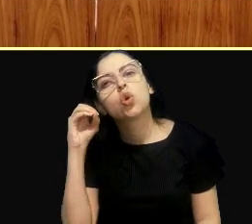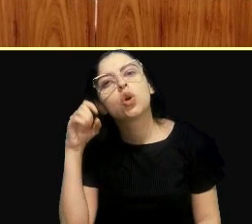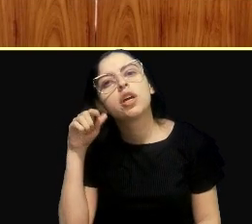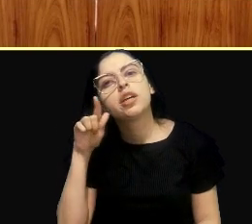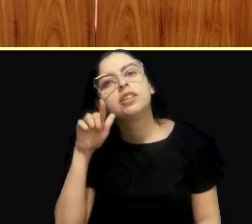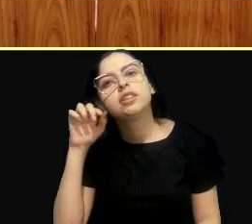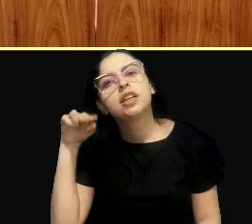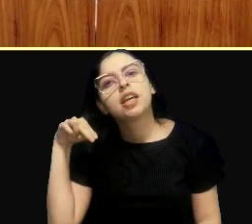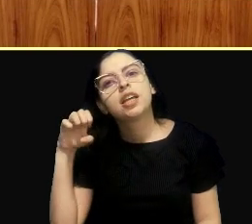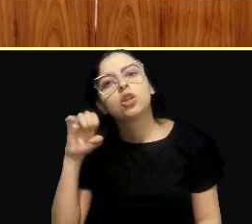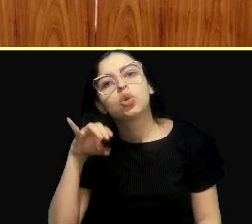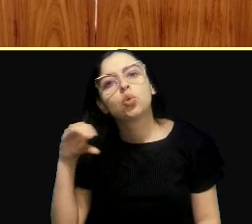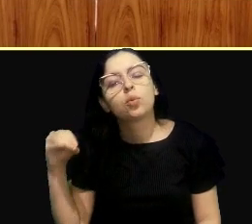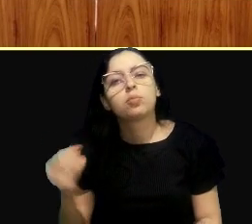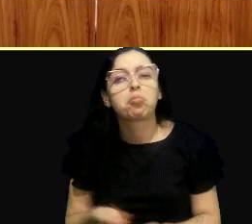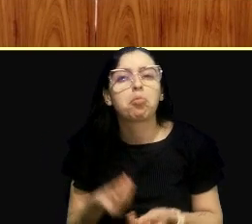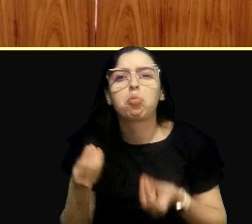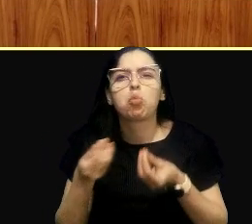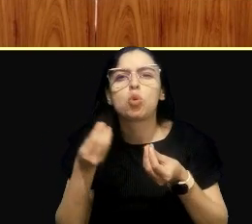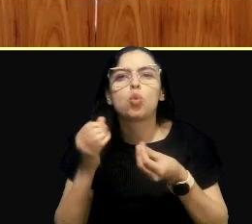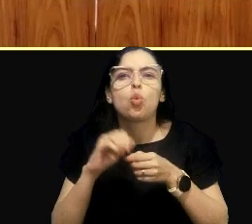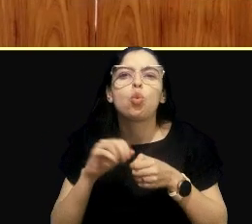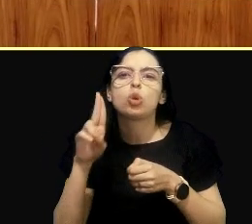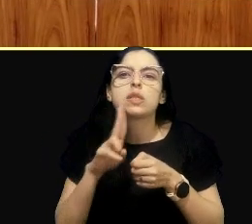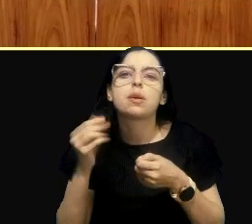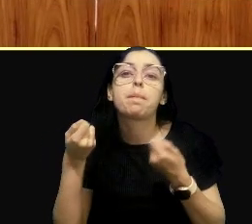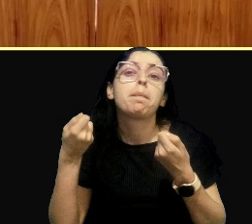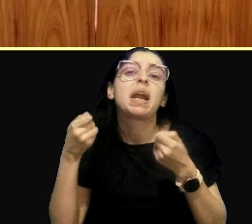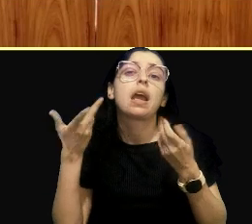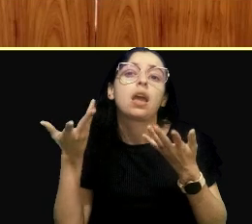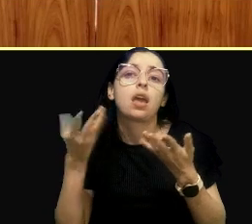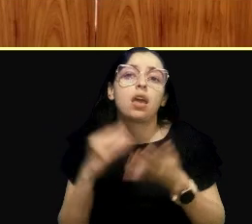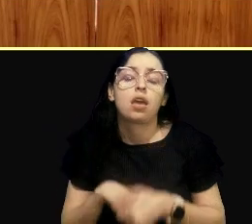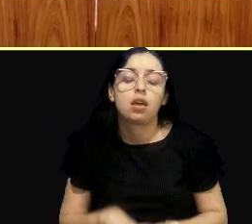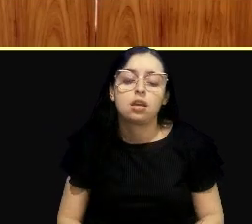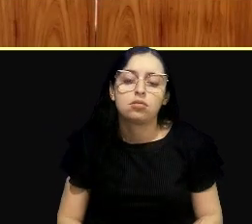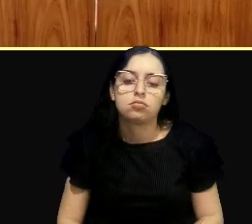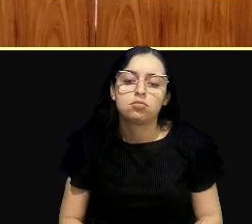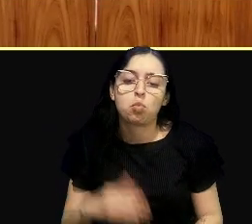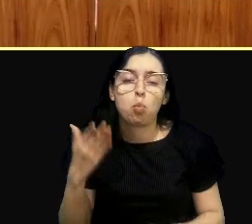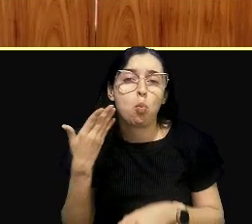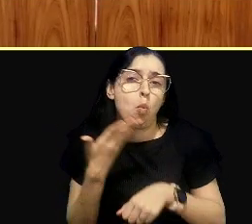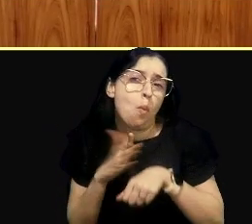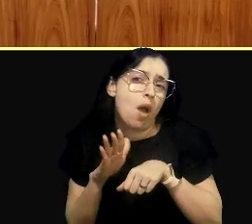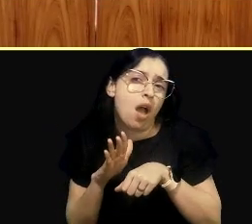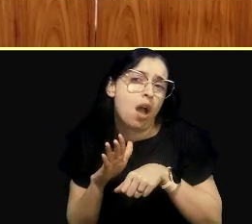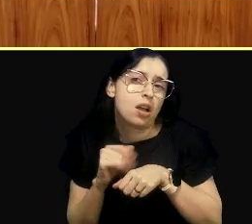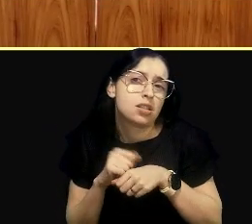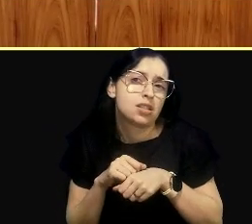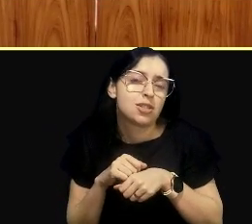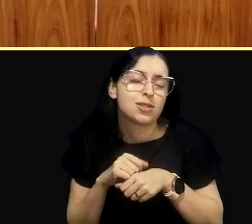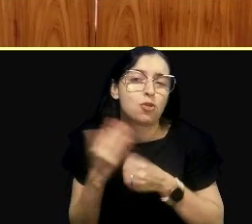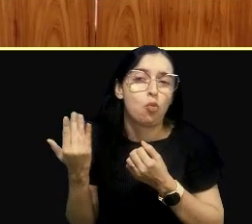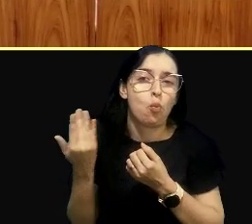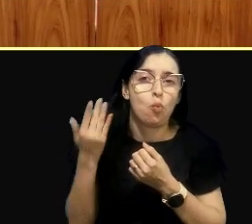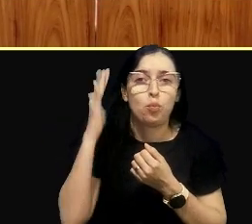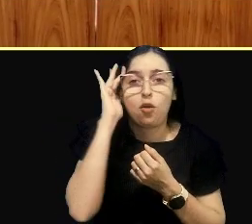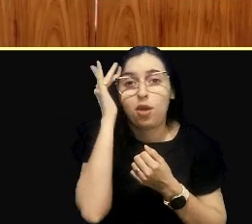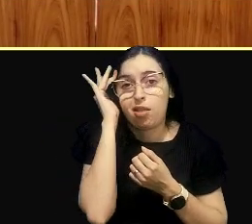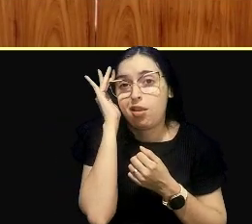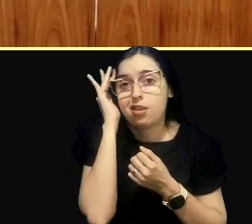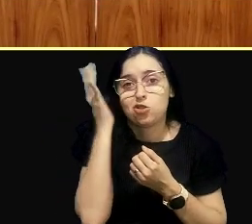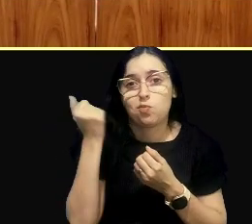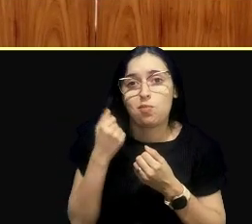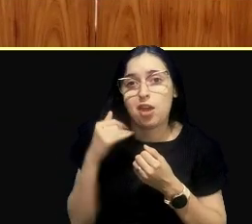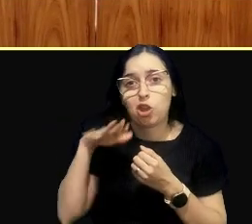Então, assim, é quase, eu digo, no meu conhecimento infantil, eu não sei para que serve o